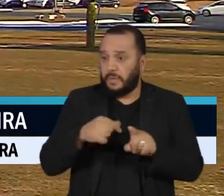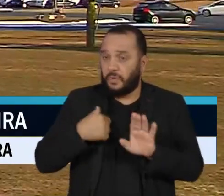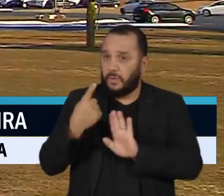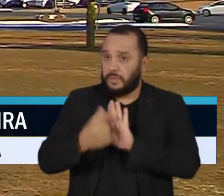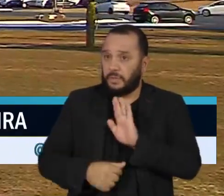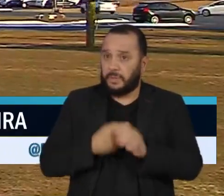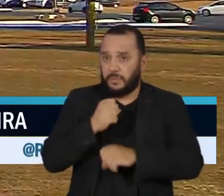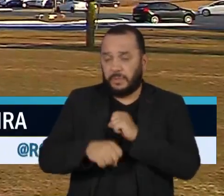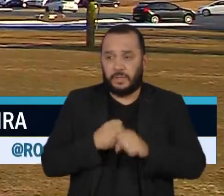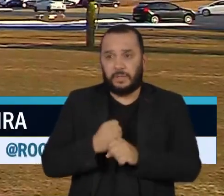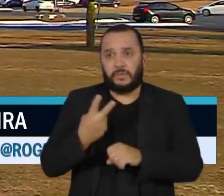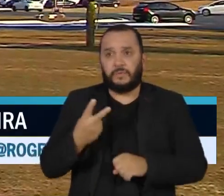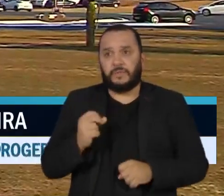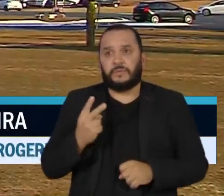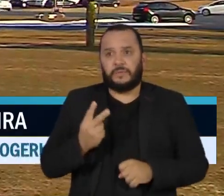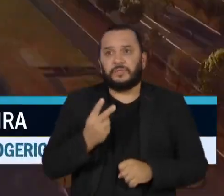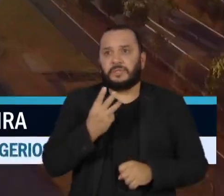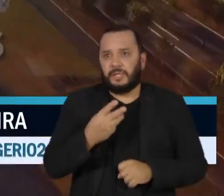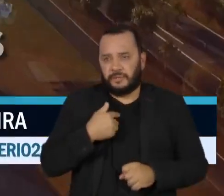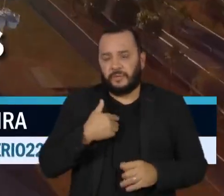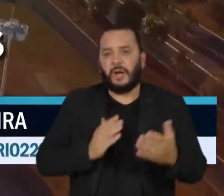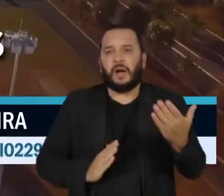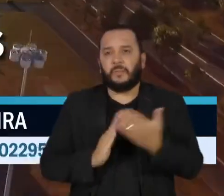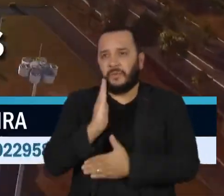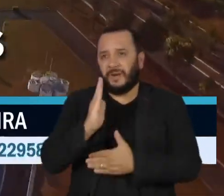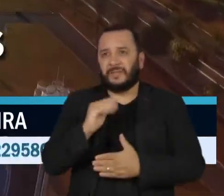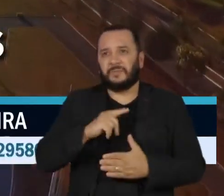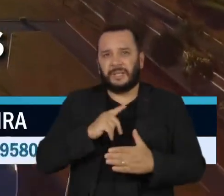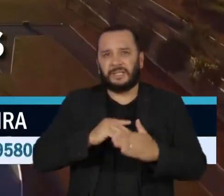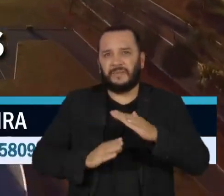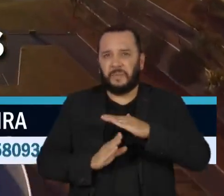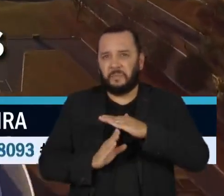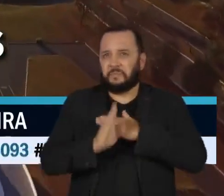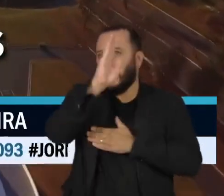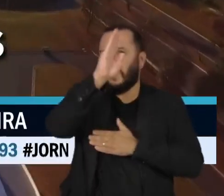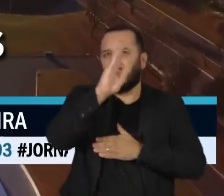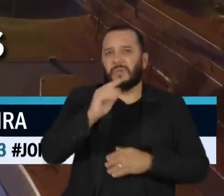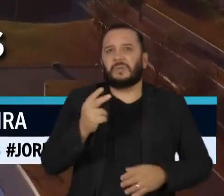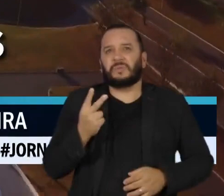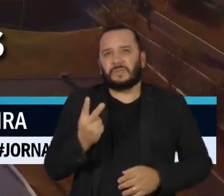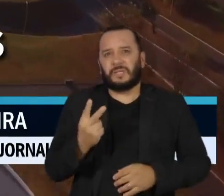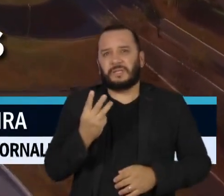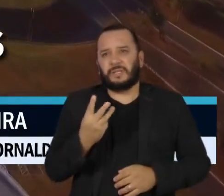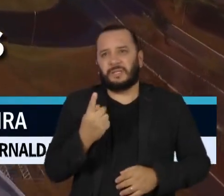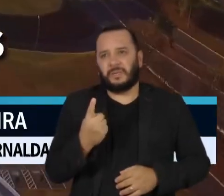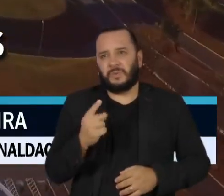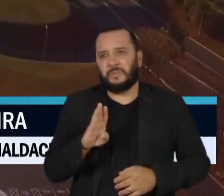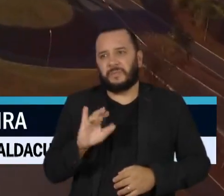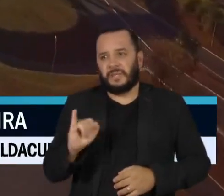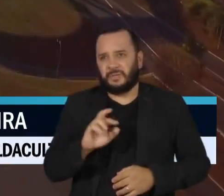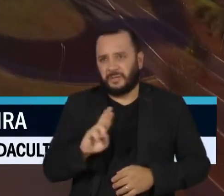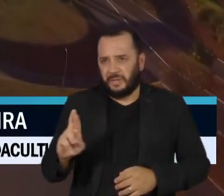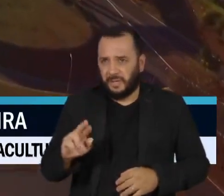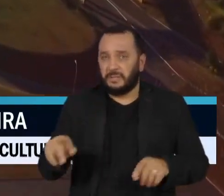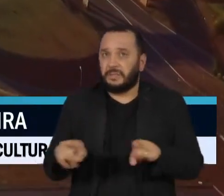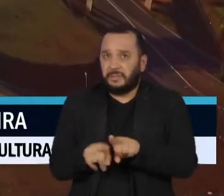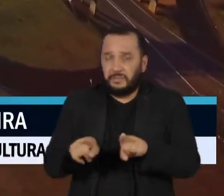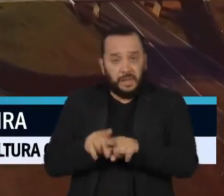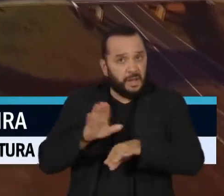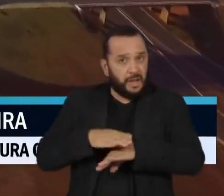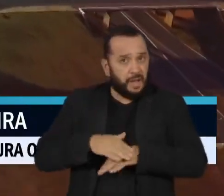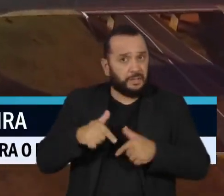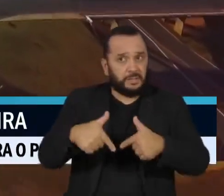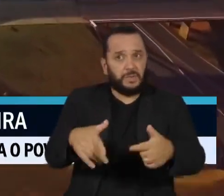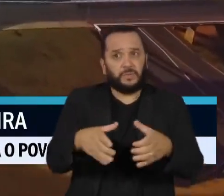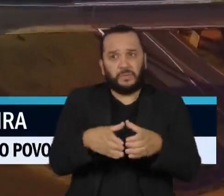2023 foi aprovado com um rombo de mais de R 231 bilhões. Entre as medidas que deverão ser anunciadas